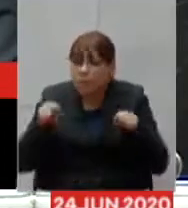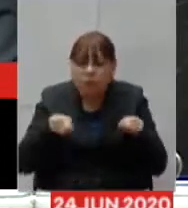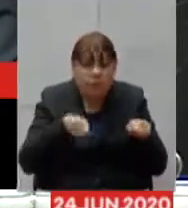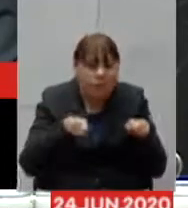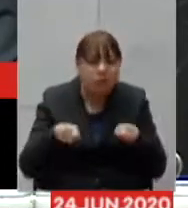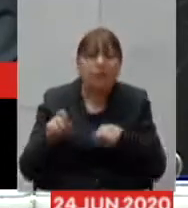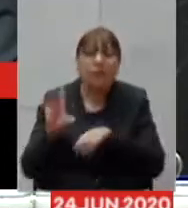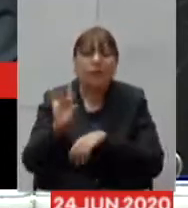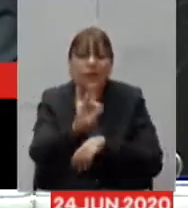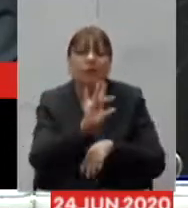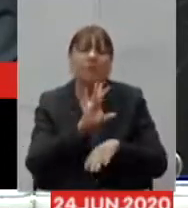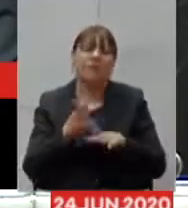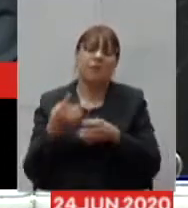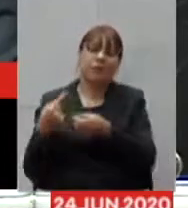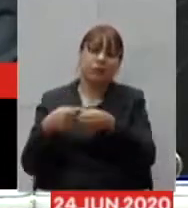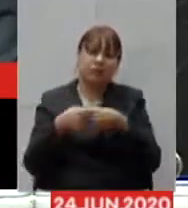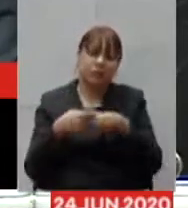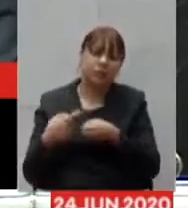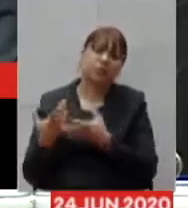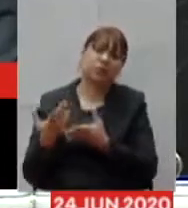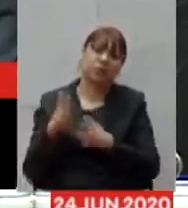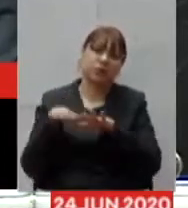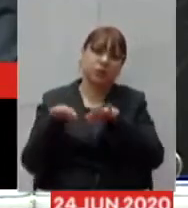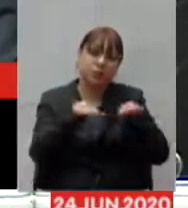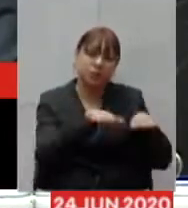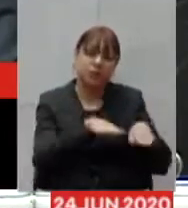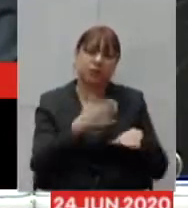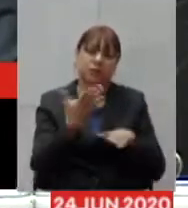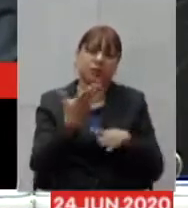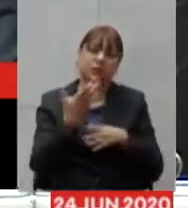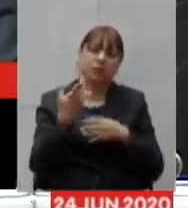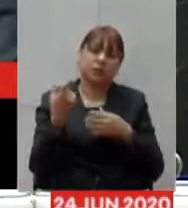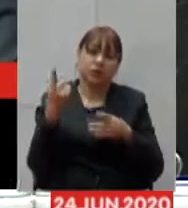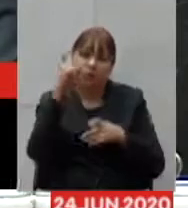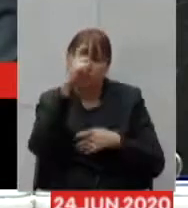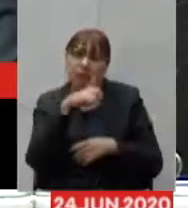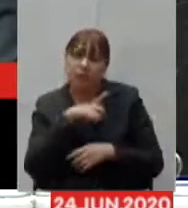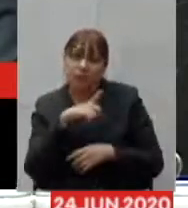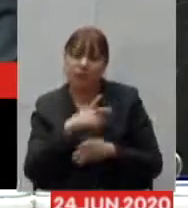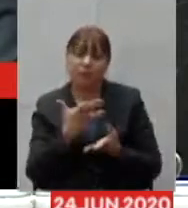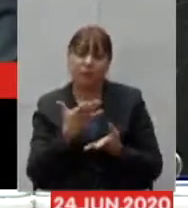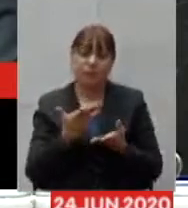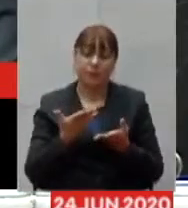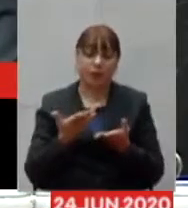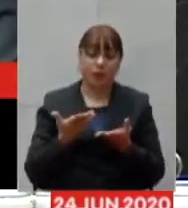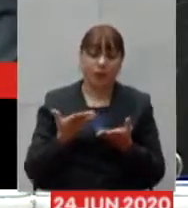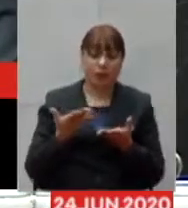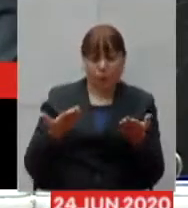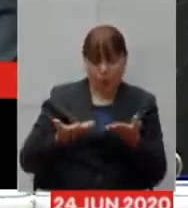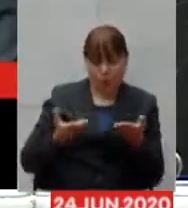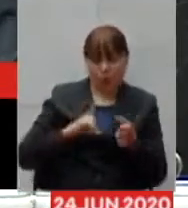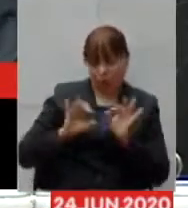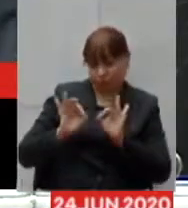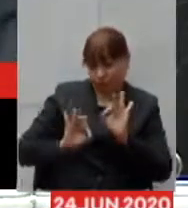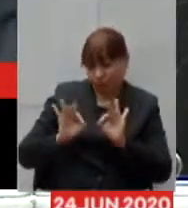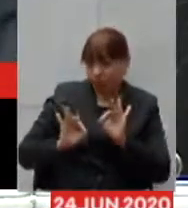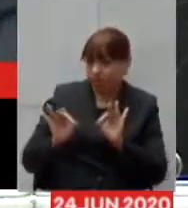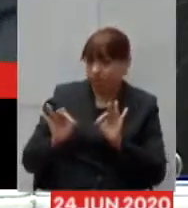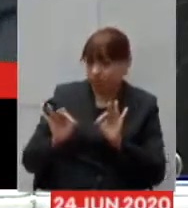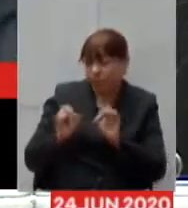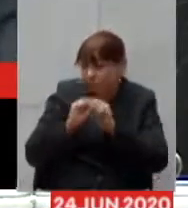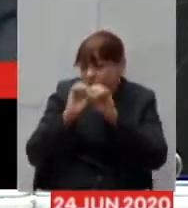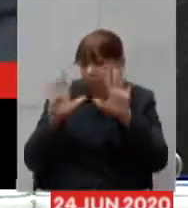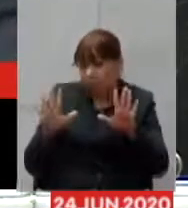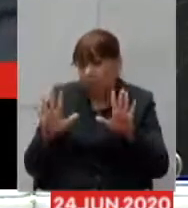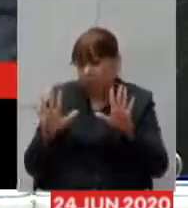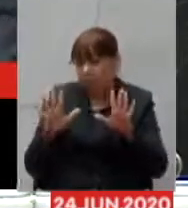municípios entendemos as dificuldades que acontecem eu acho que hoje nós temos um planejamento muito claro dentro do